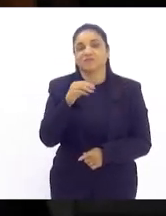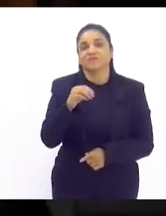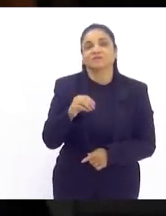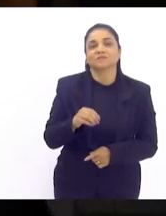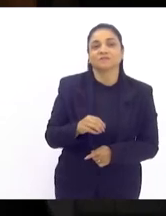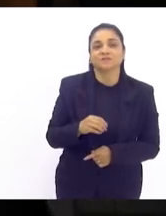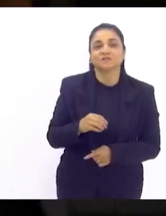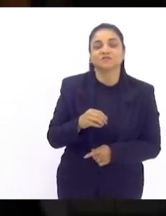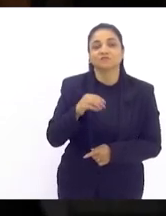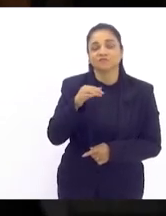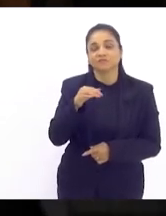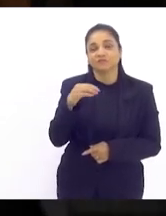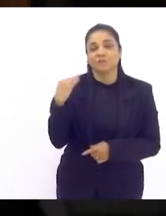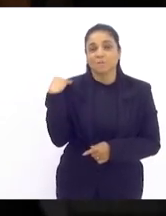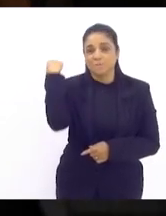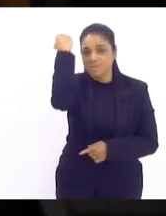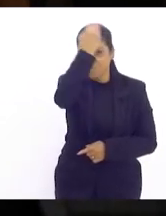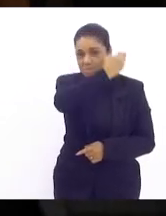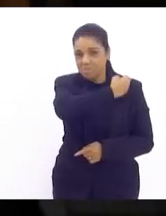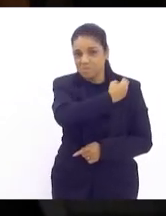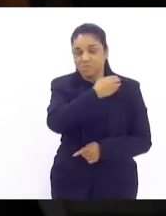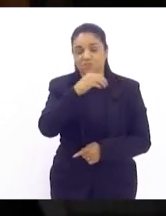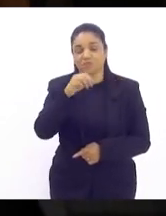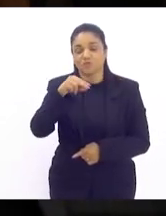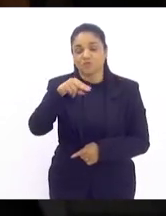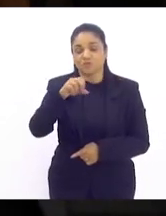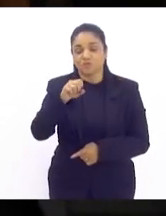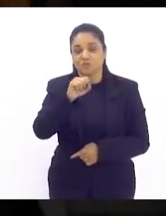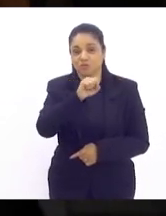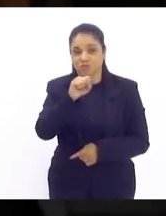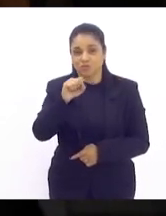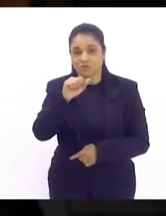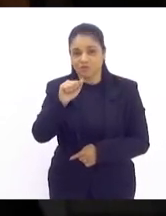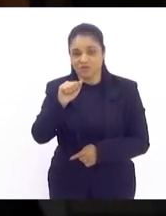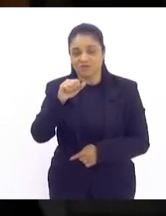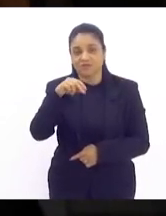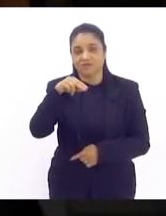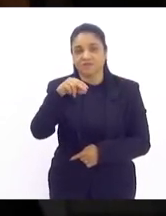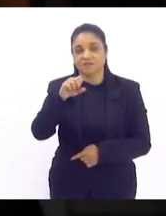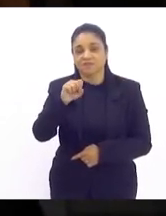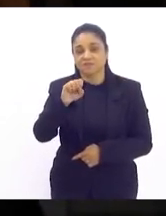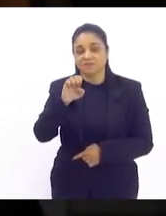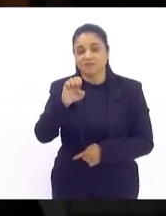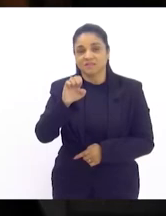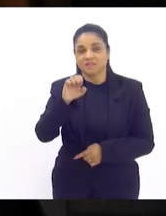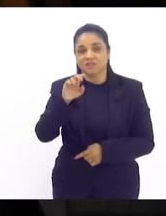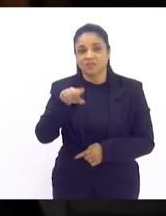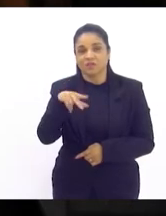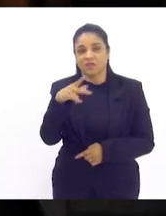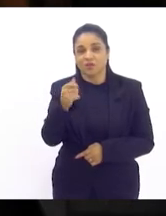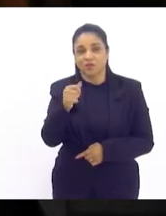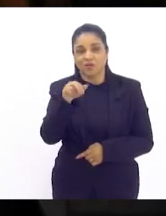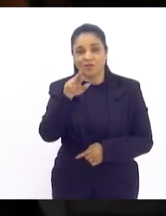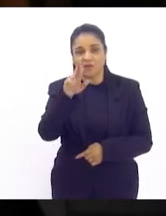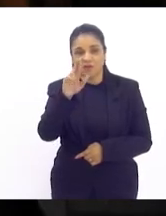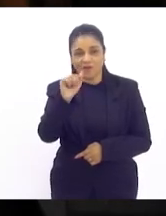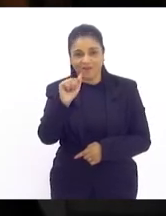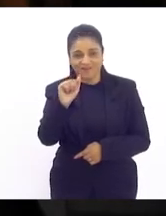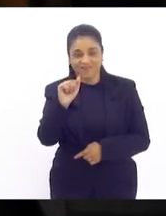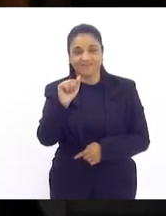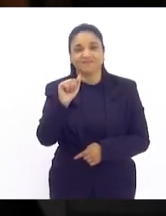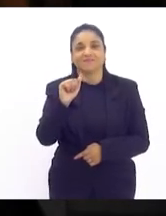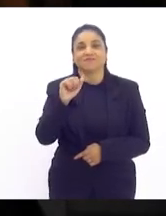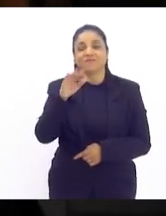Fátima da aparição dela só por milagre vossa excelência com 90 dias virou presidente